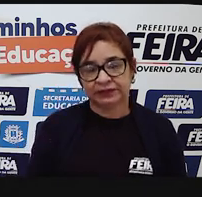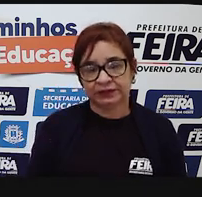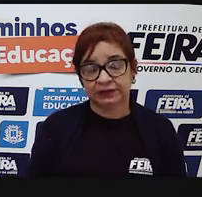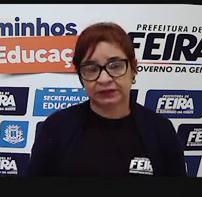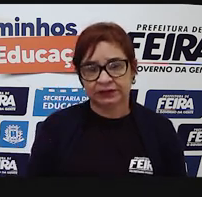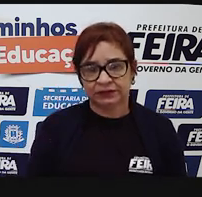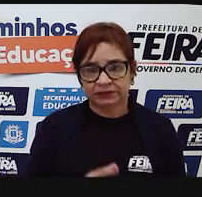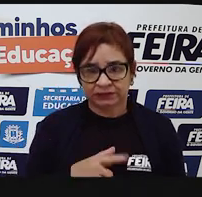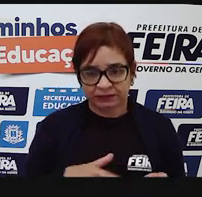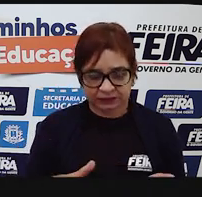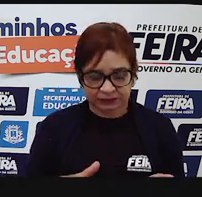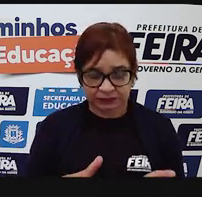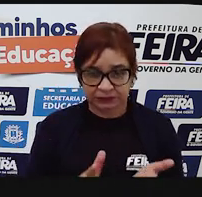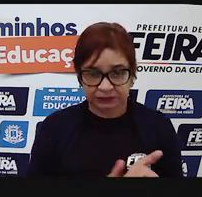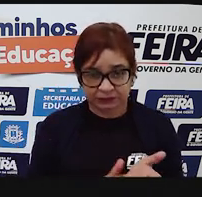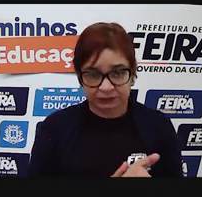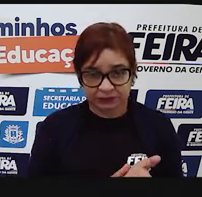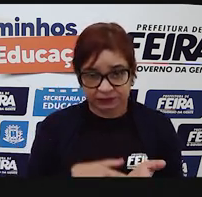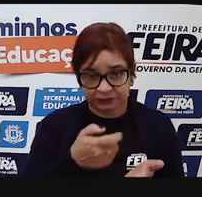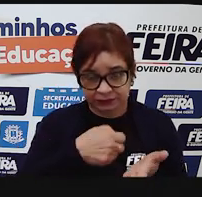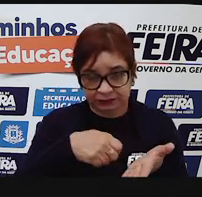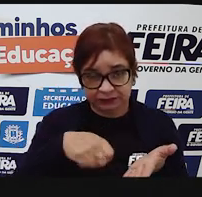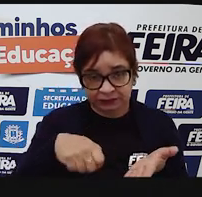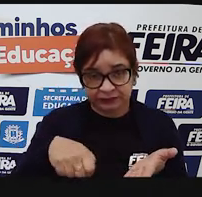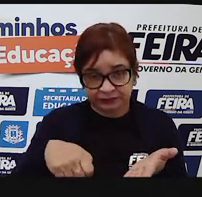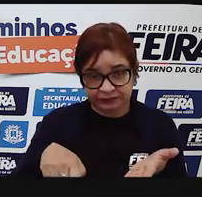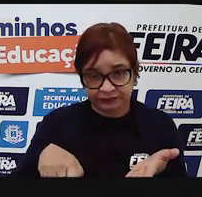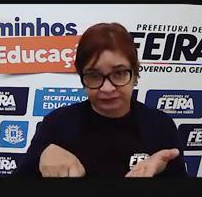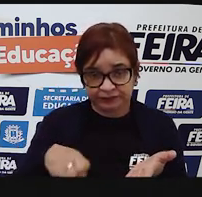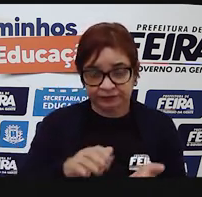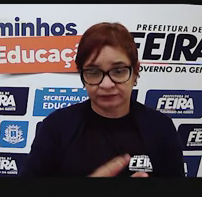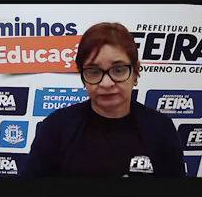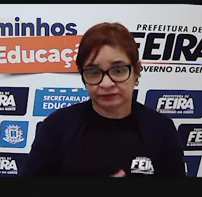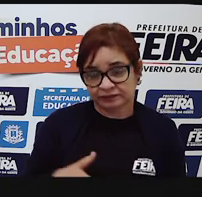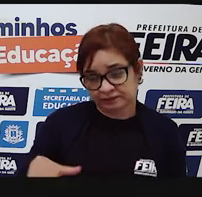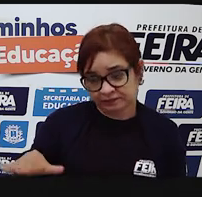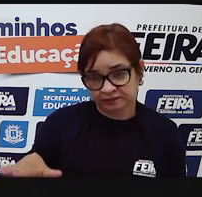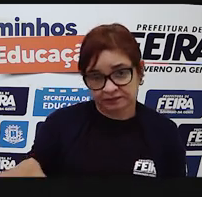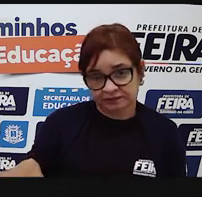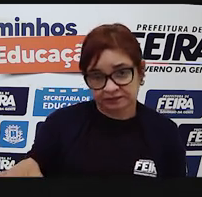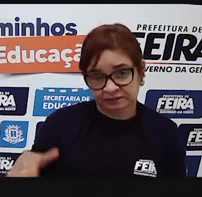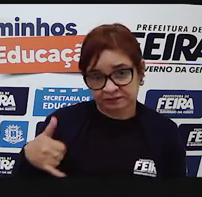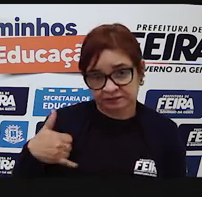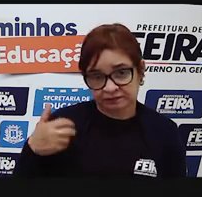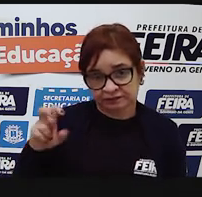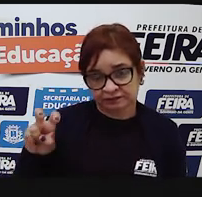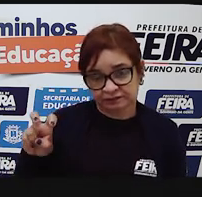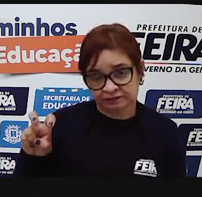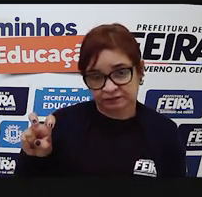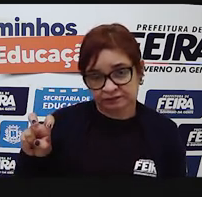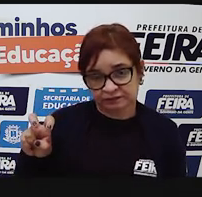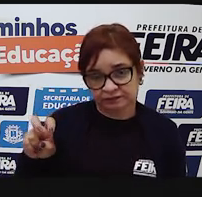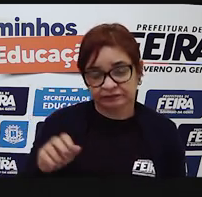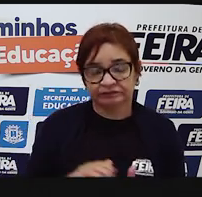Esse bilhete, esse primeiro bilhete, foi escrito por um garoto de cinco anos,